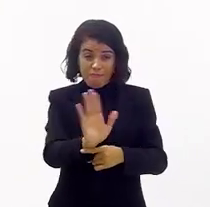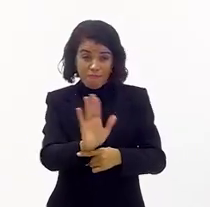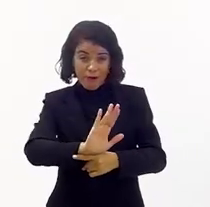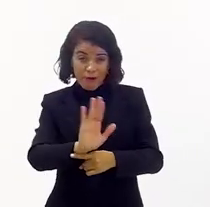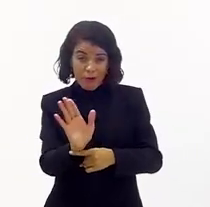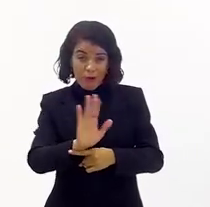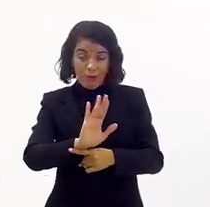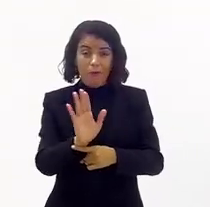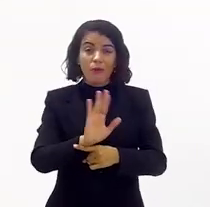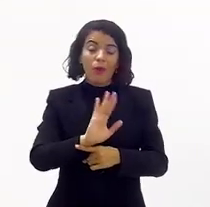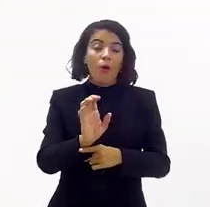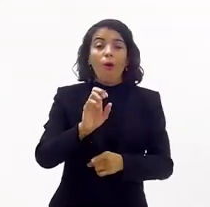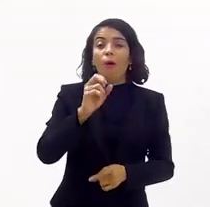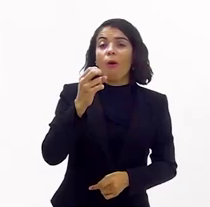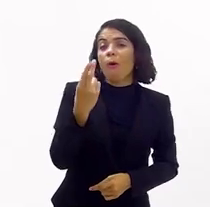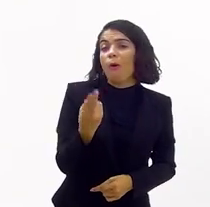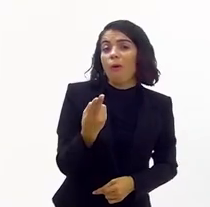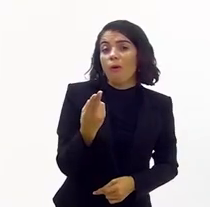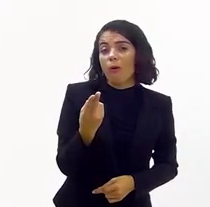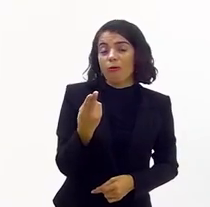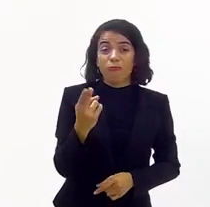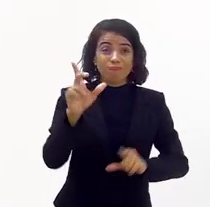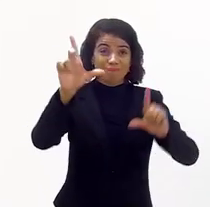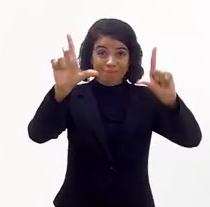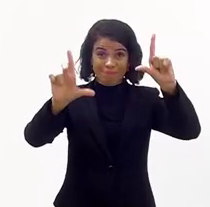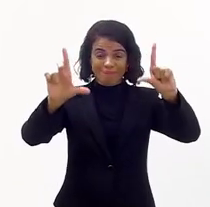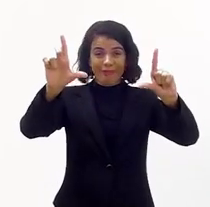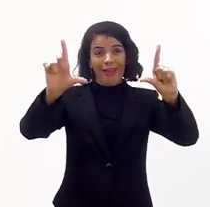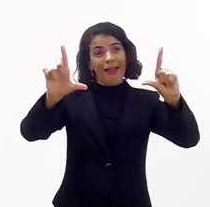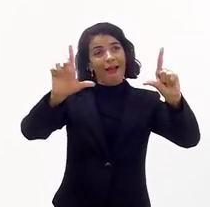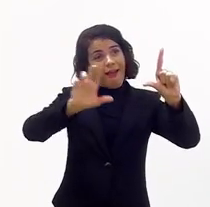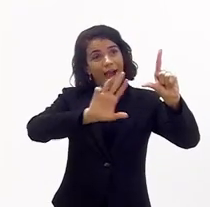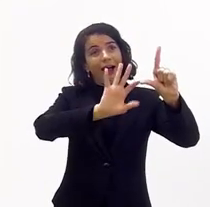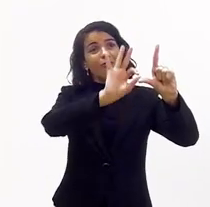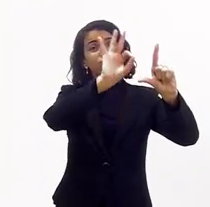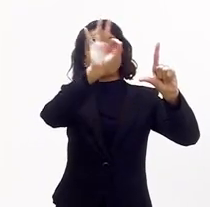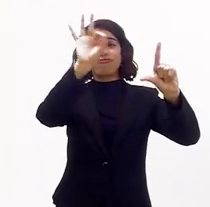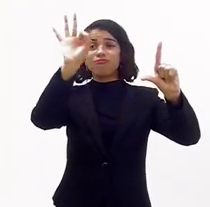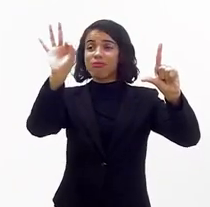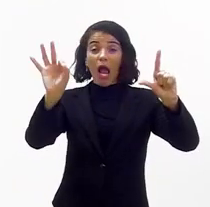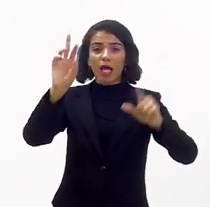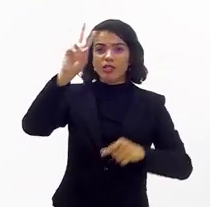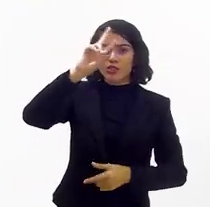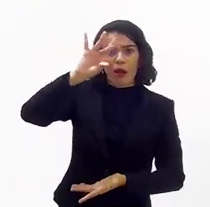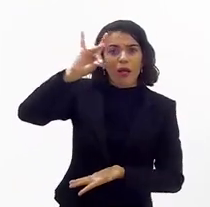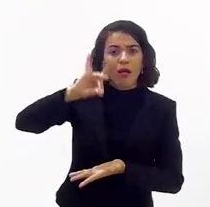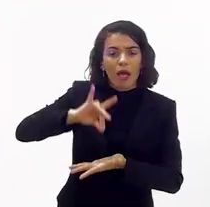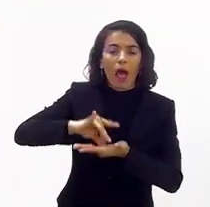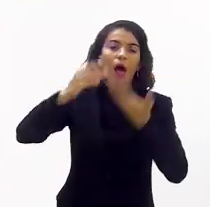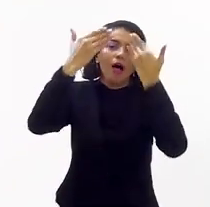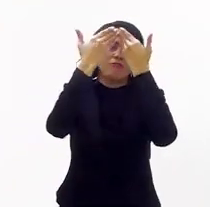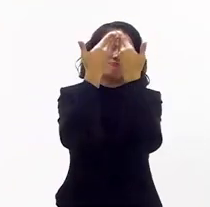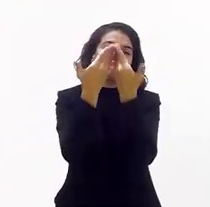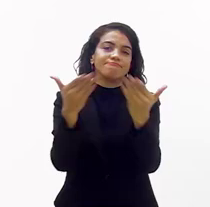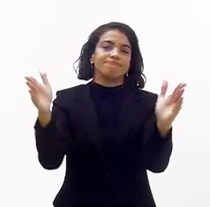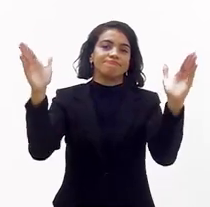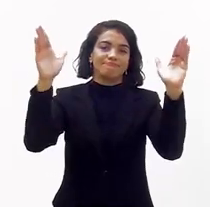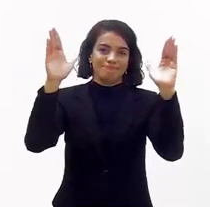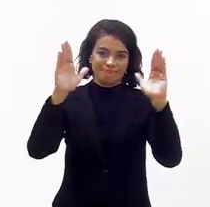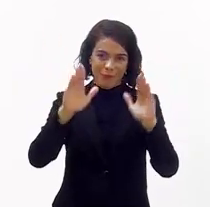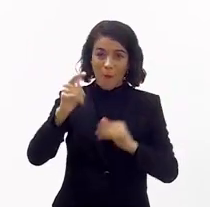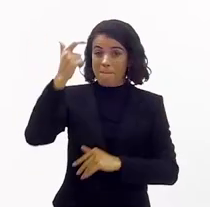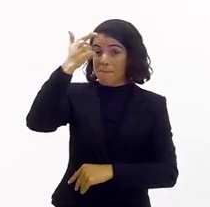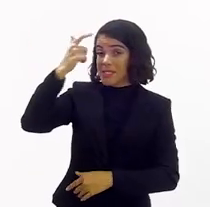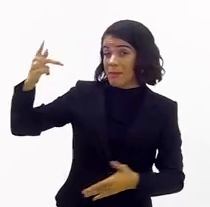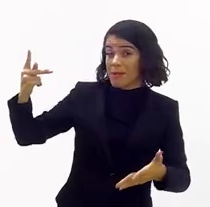um cinema, ou quando ele assiste na TV, a história verídica, ele desconstrói aquele